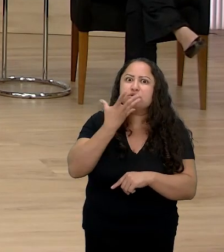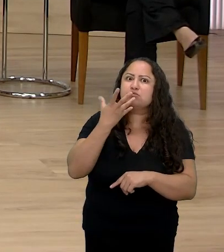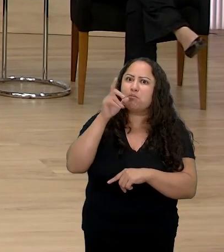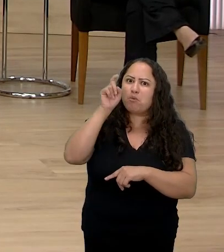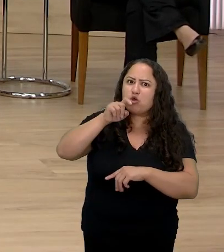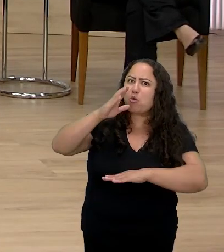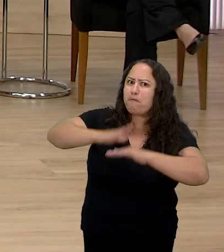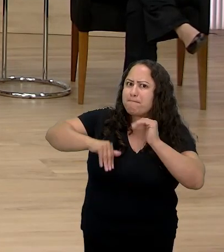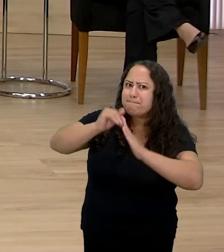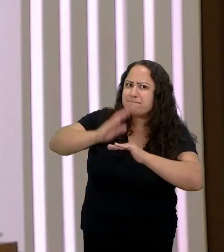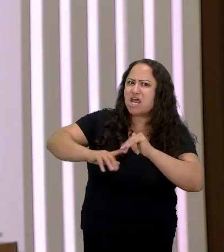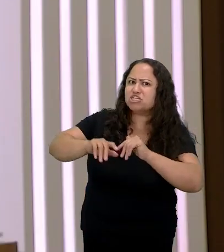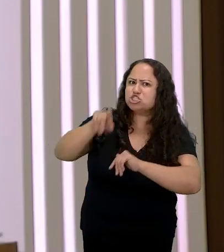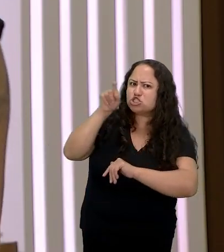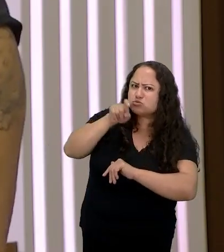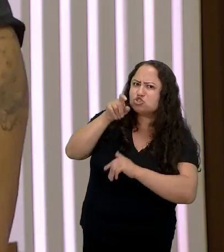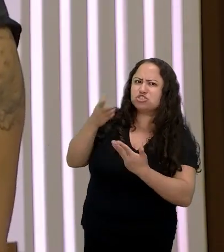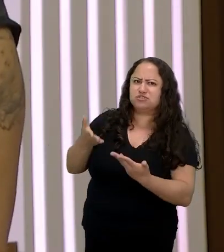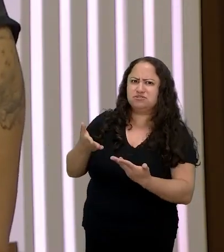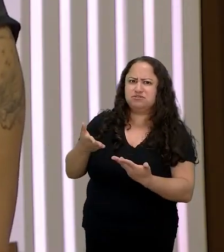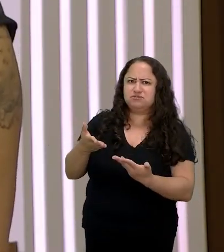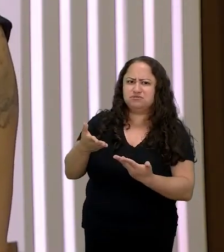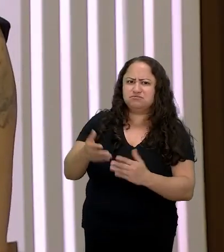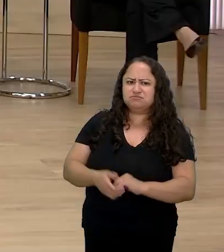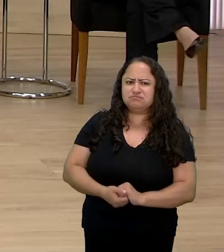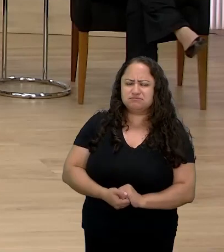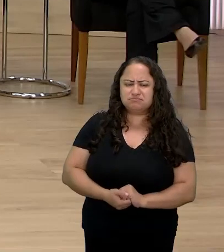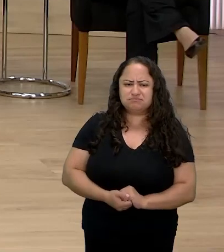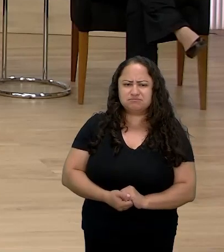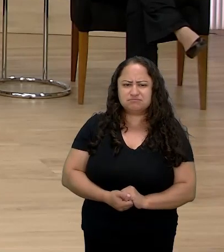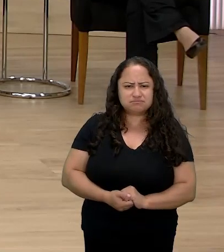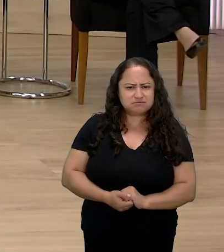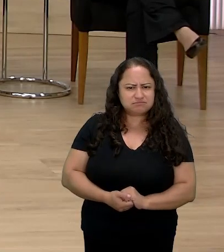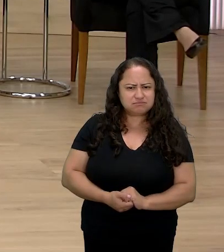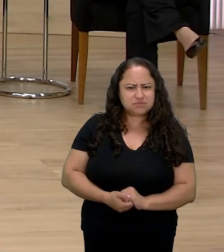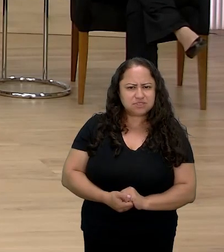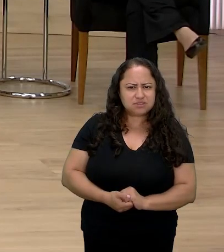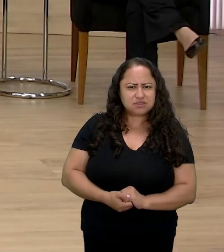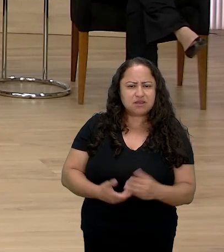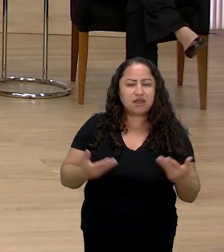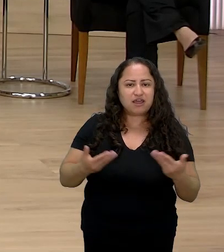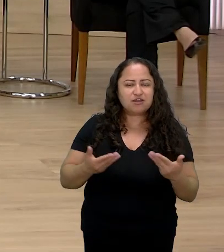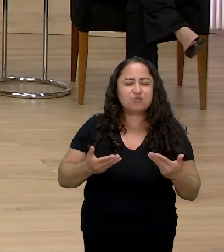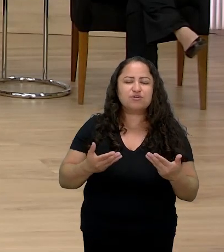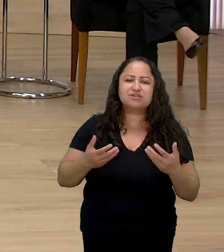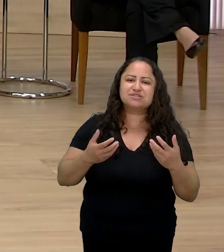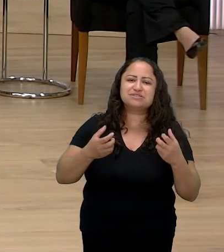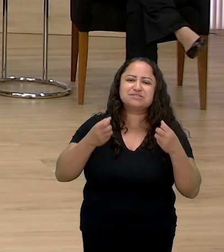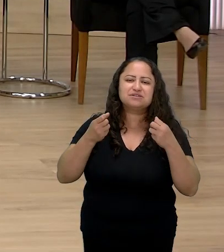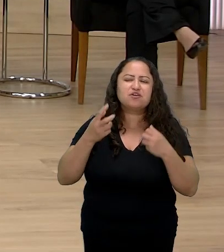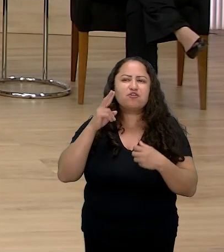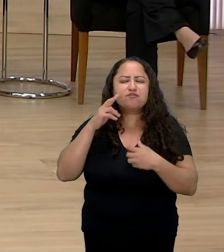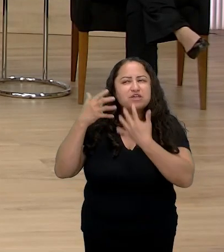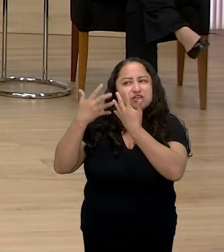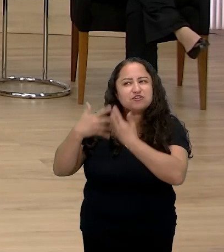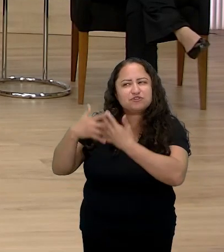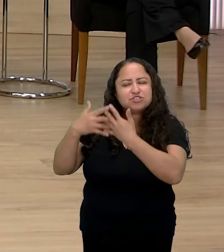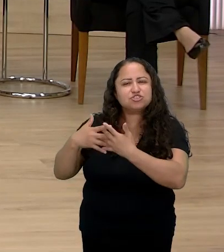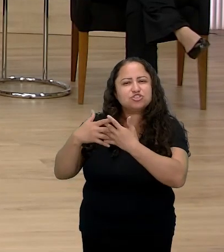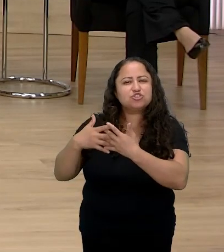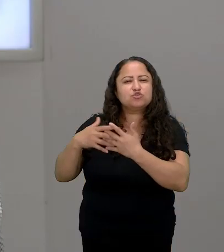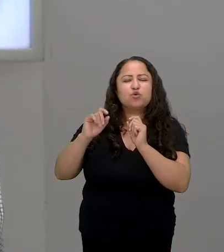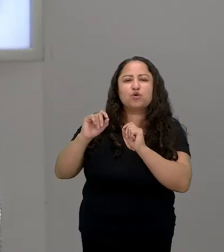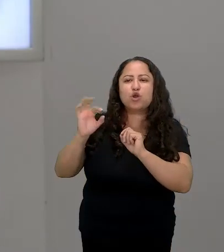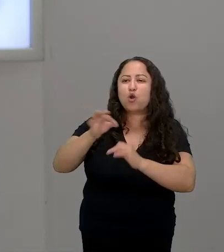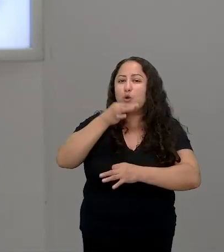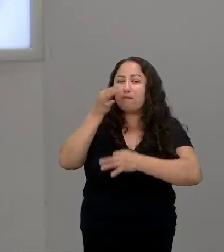ainda assim ela foi vista como inferior né então ouvindo um pouco aqui as falas da Francisca da Edivane e da Janaína trazendo também